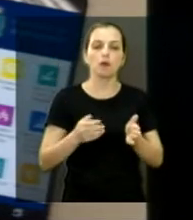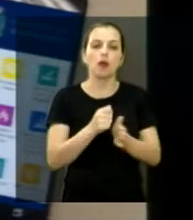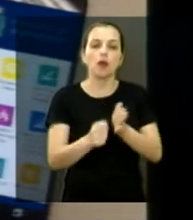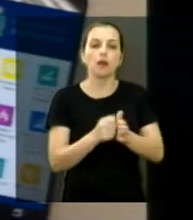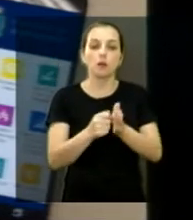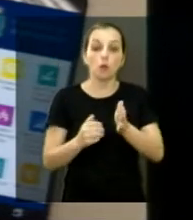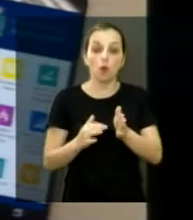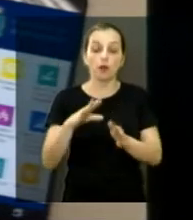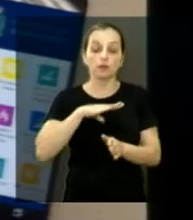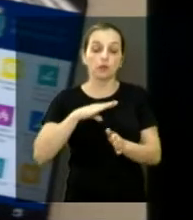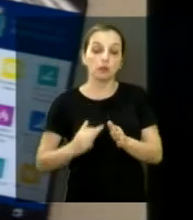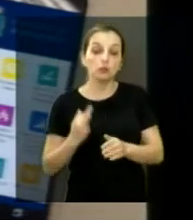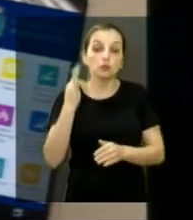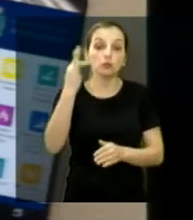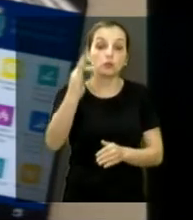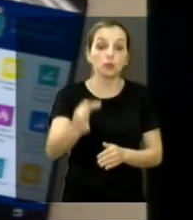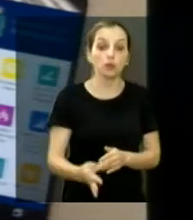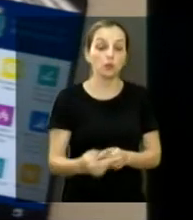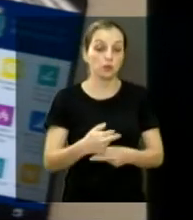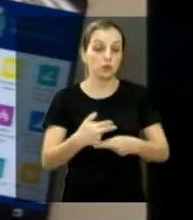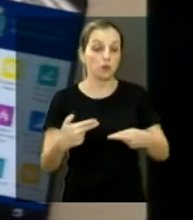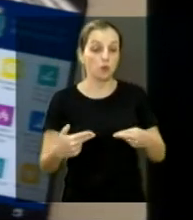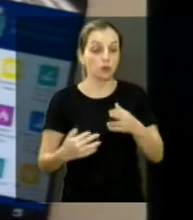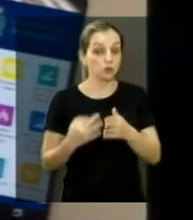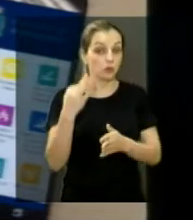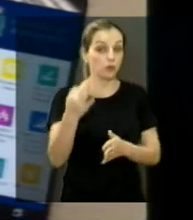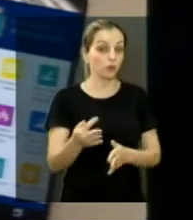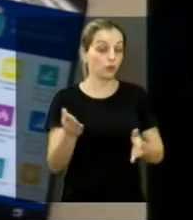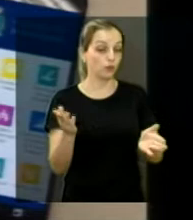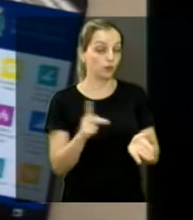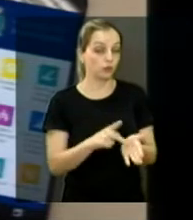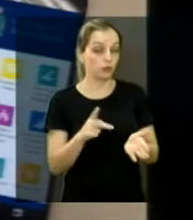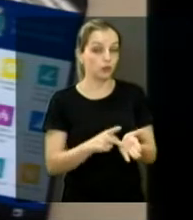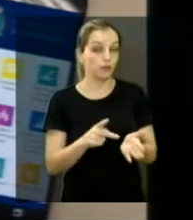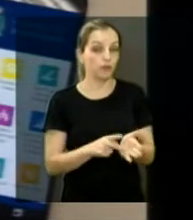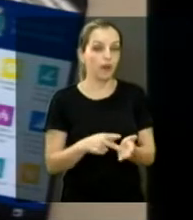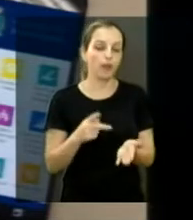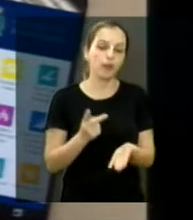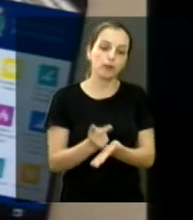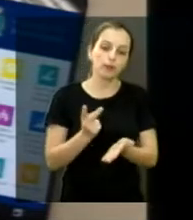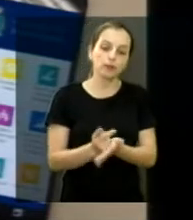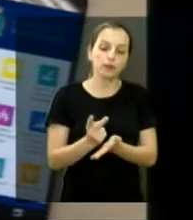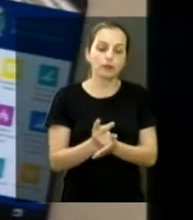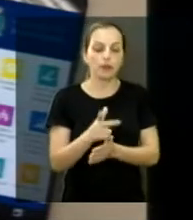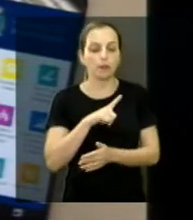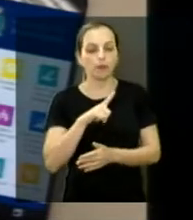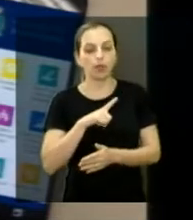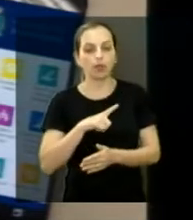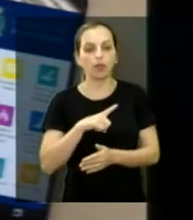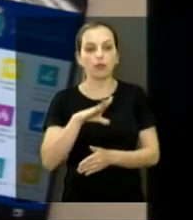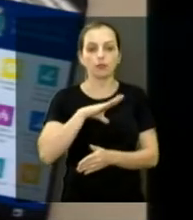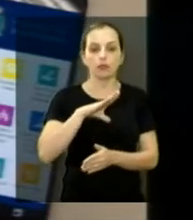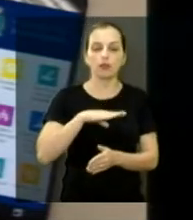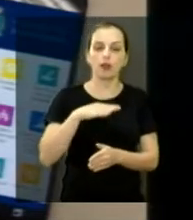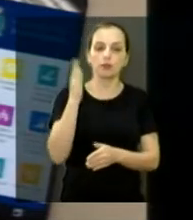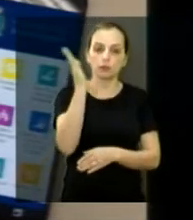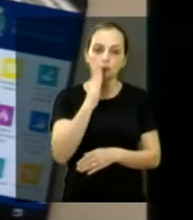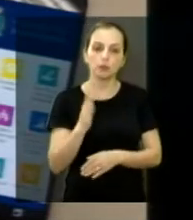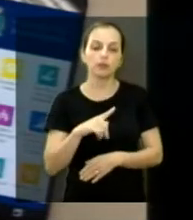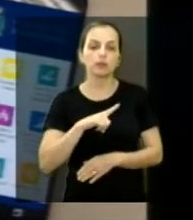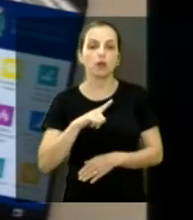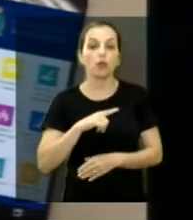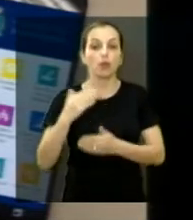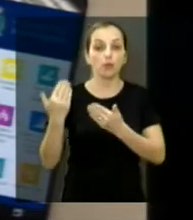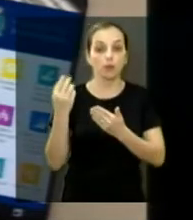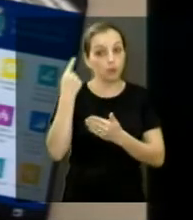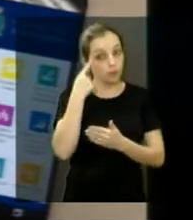Mas são coisas que, embora pareçam do futuro, são coisas que a gente já vê em várias cidades do Brasil. Então essa é uma outra ideia hoje que a gente traz para